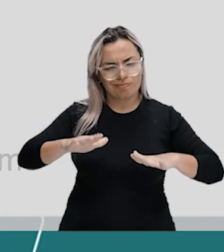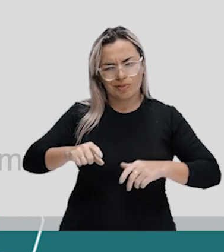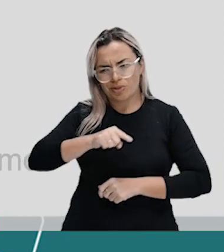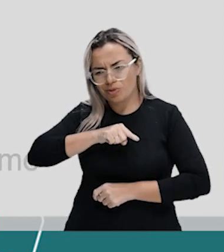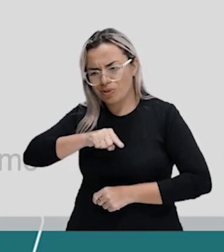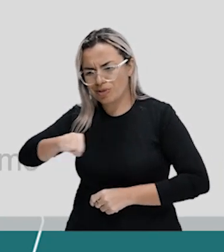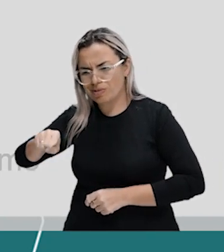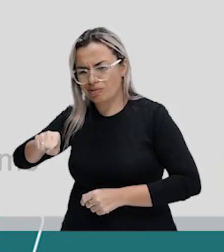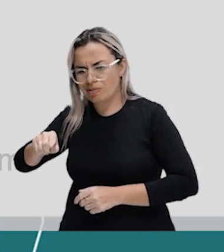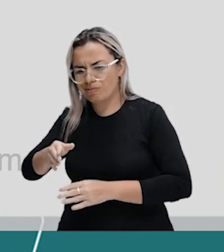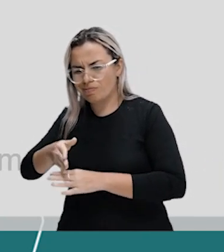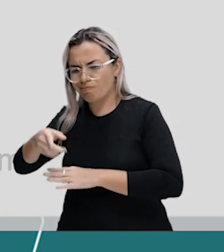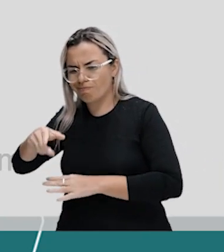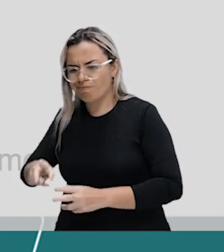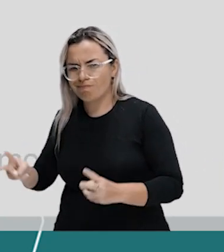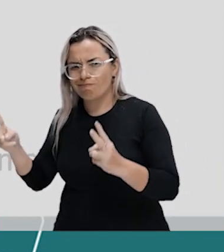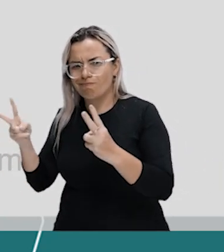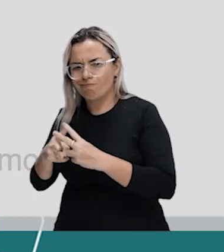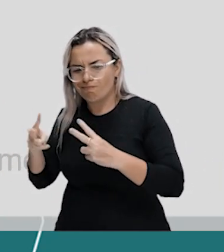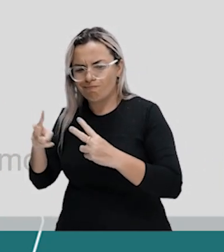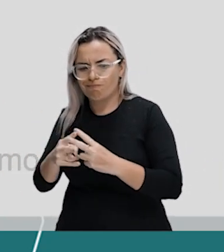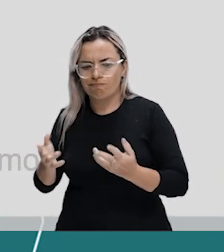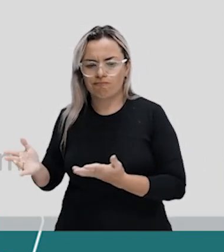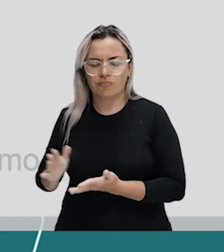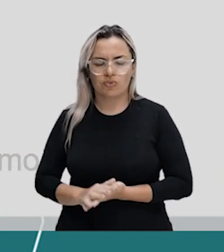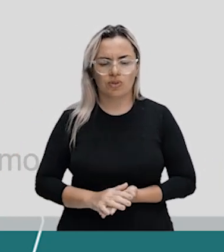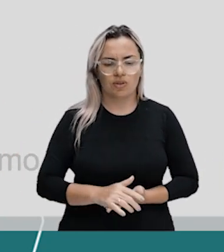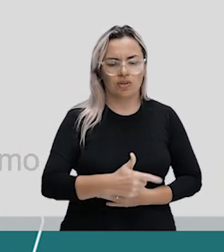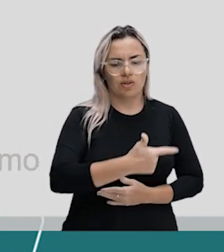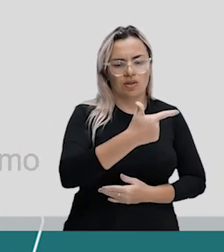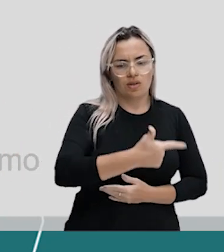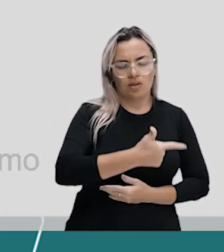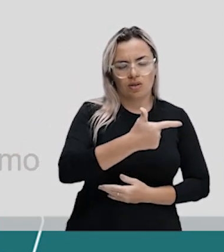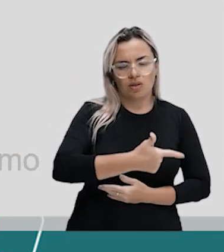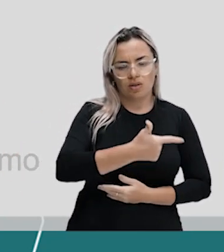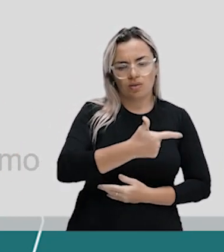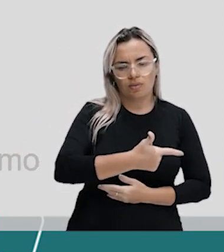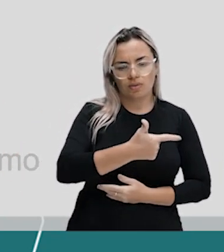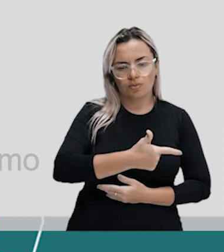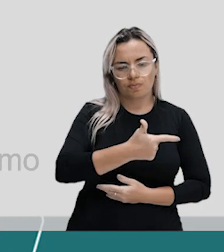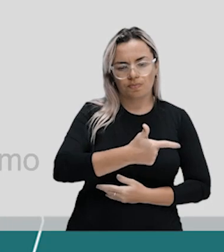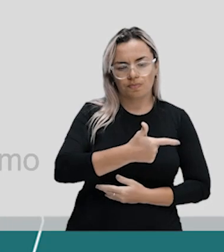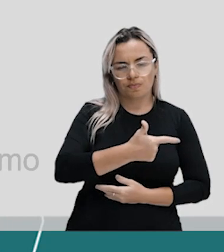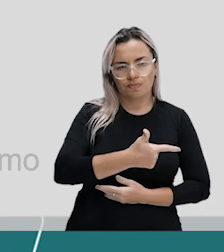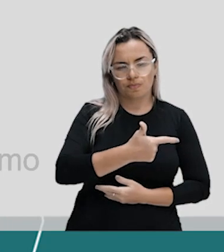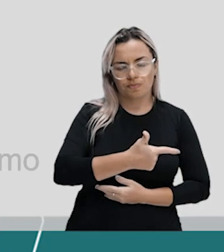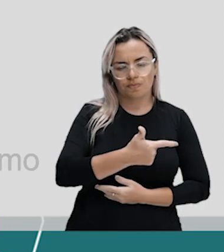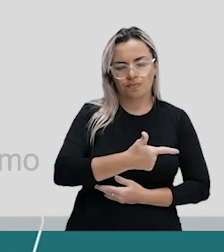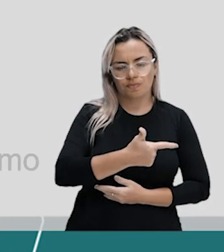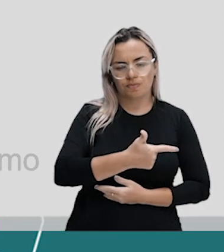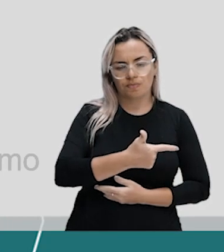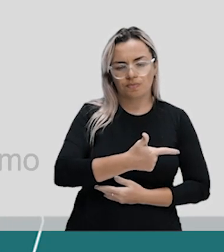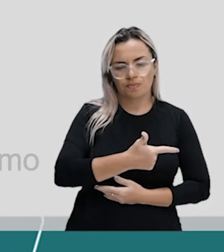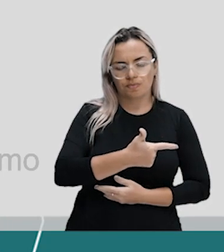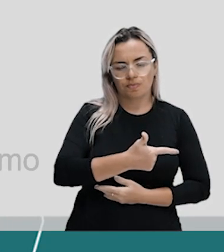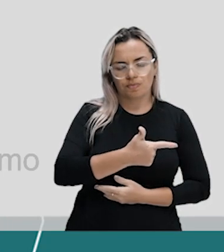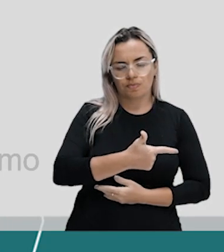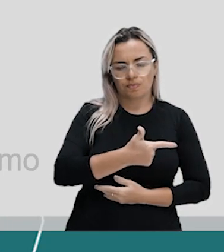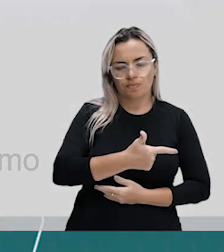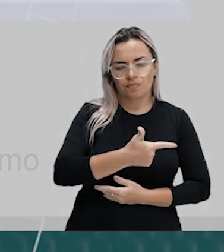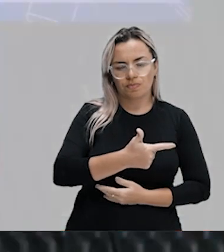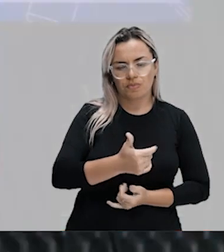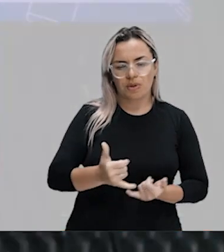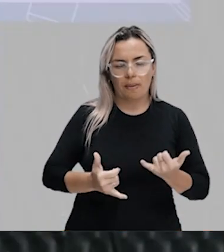líos. Entrar em uma confusão. Tomar el pelo. Tomar el pelo.